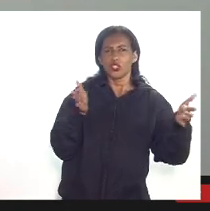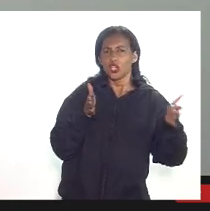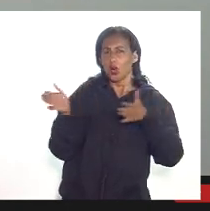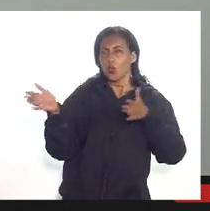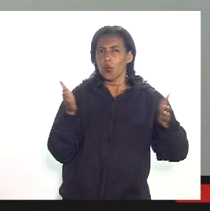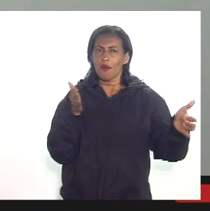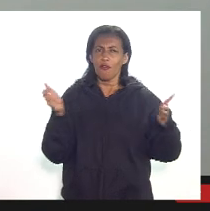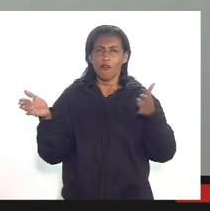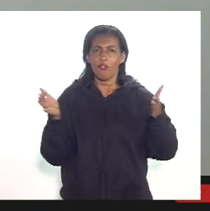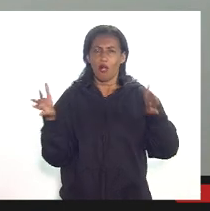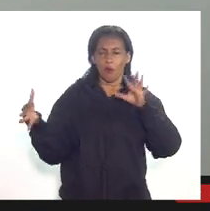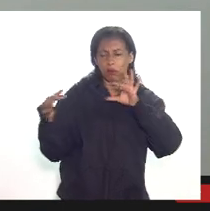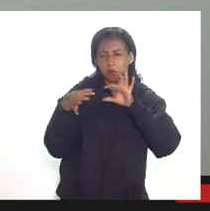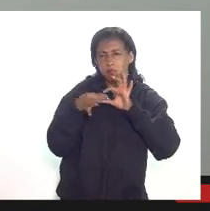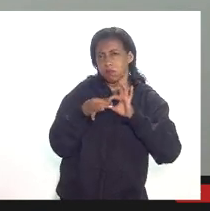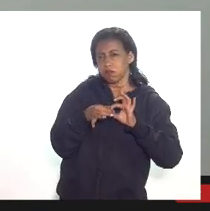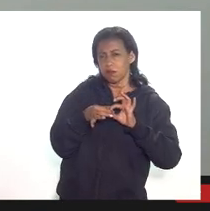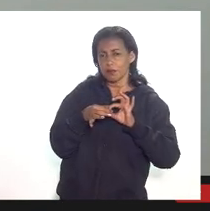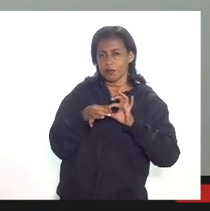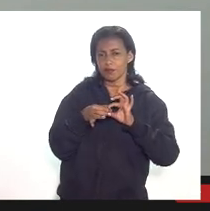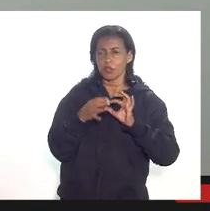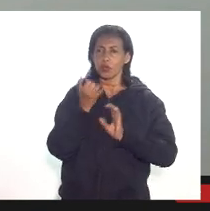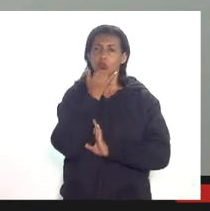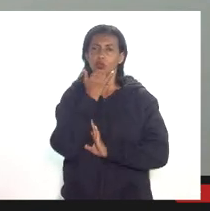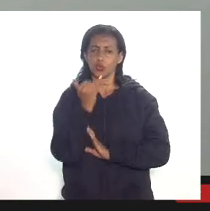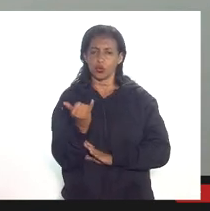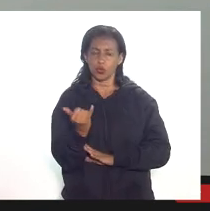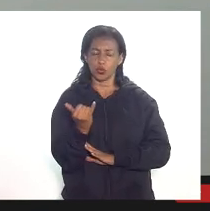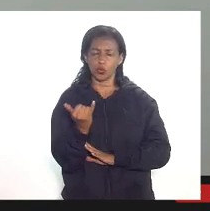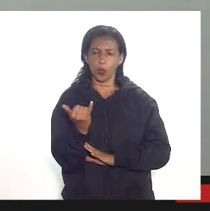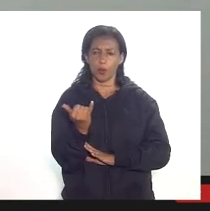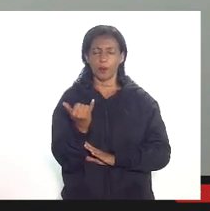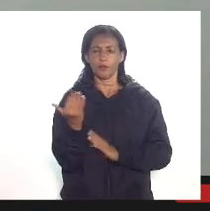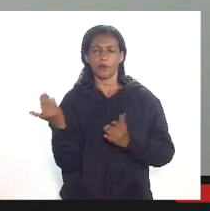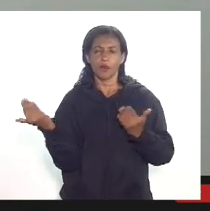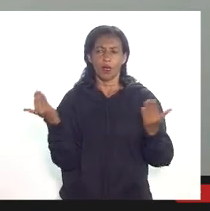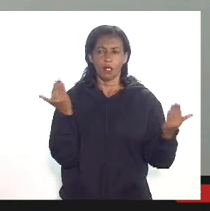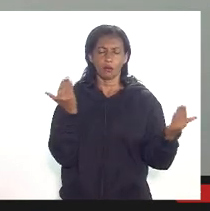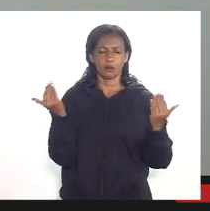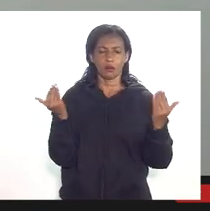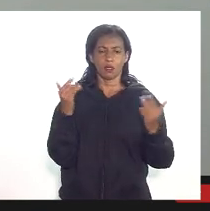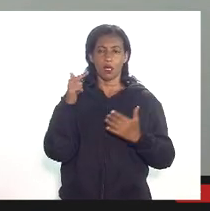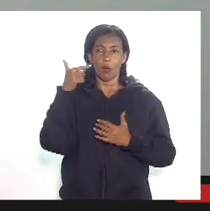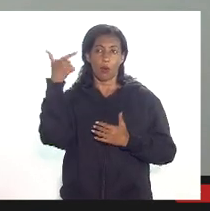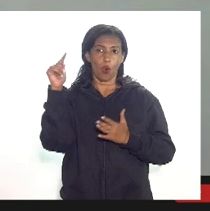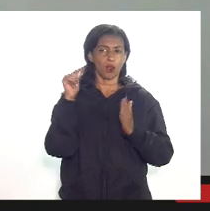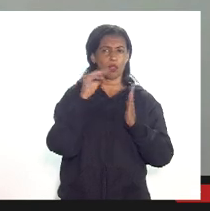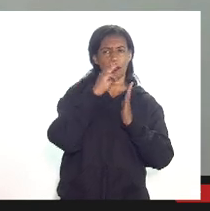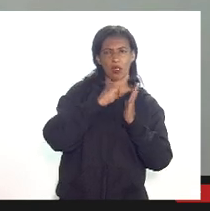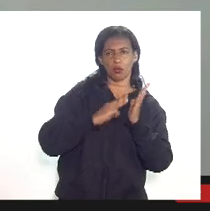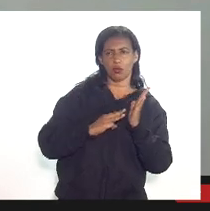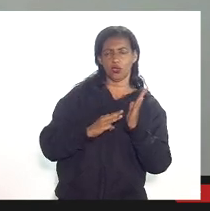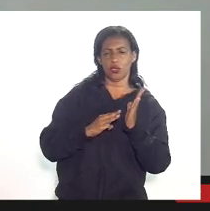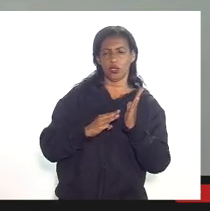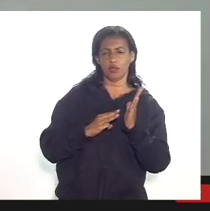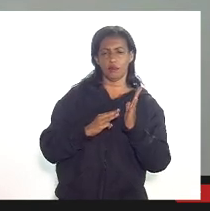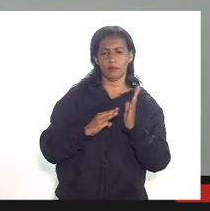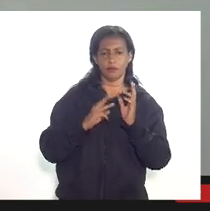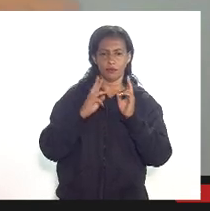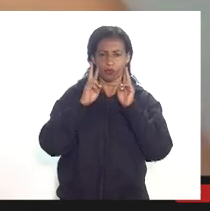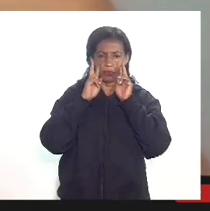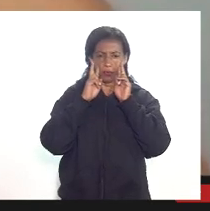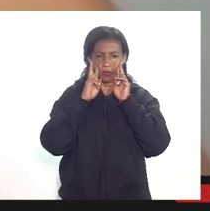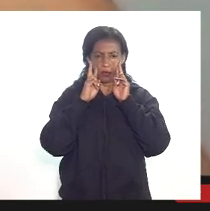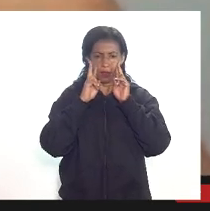forma coligada desculpa com parte relacionada a uma outra metodologia olhando para mim fica